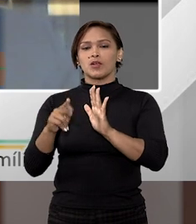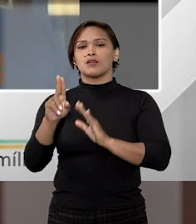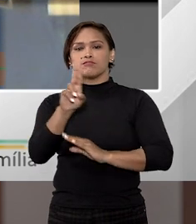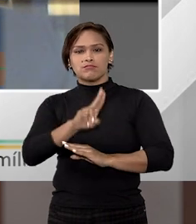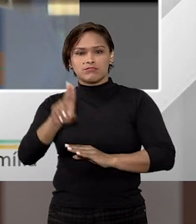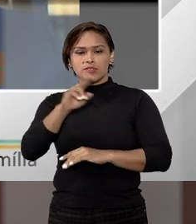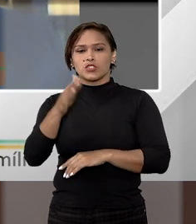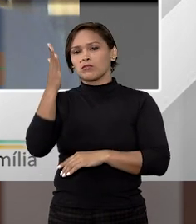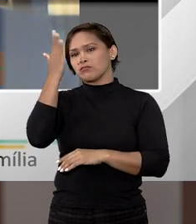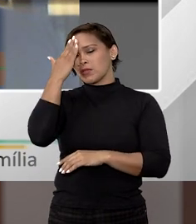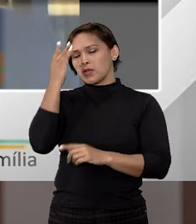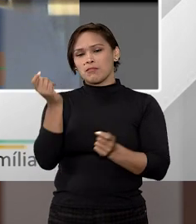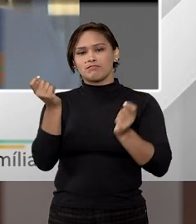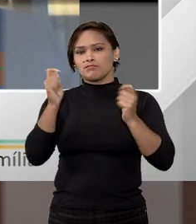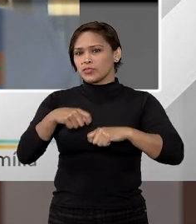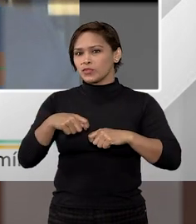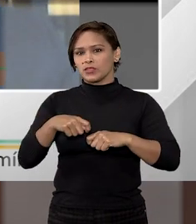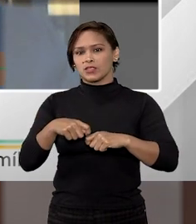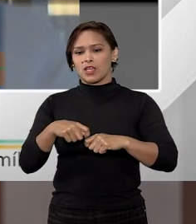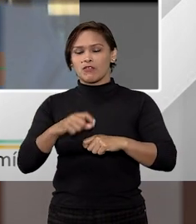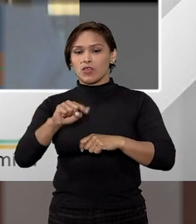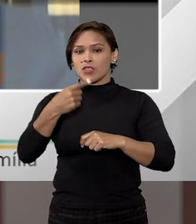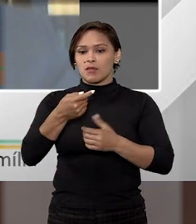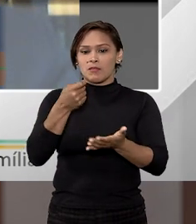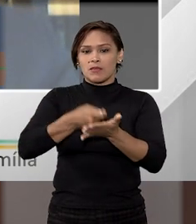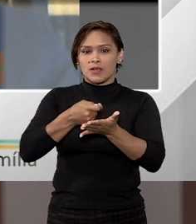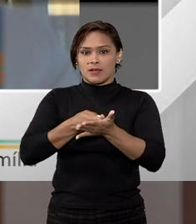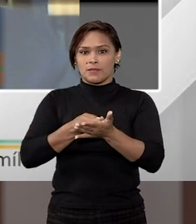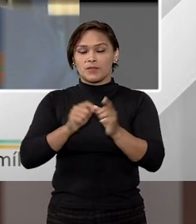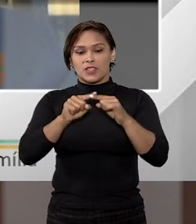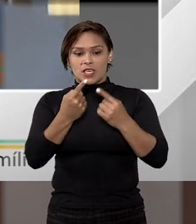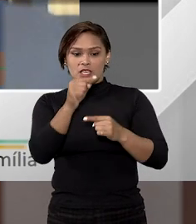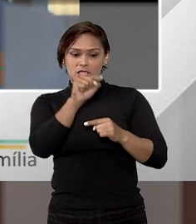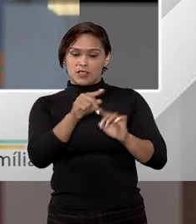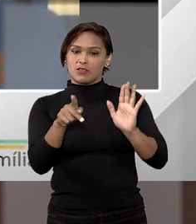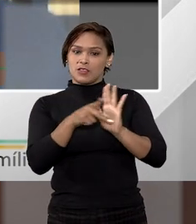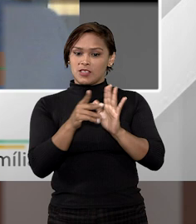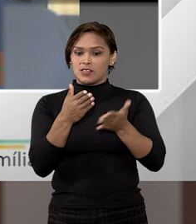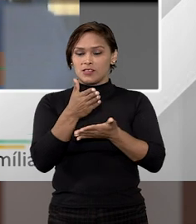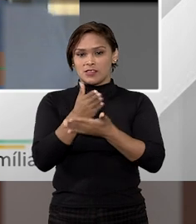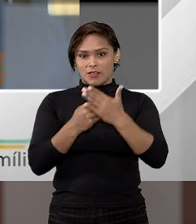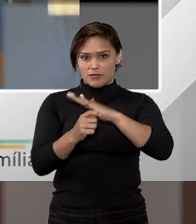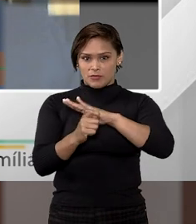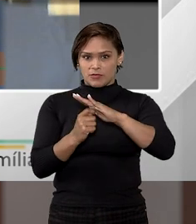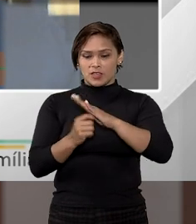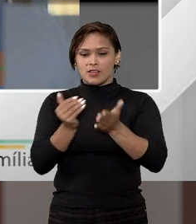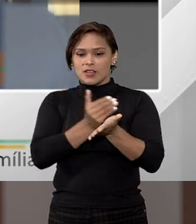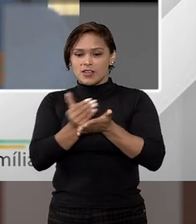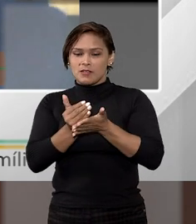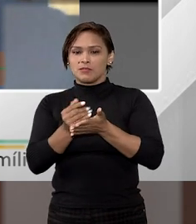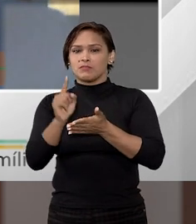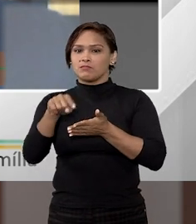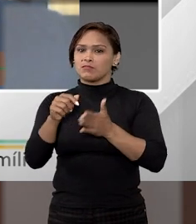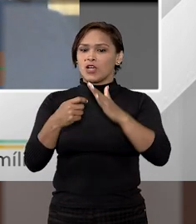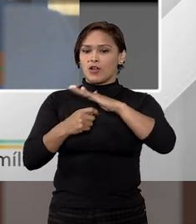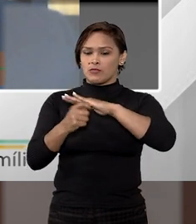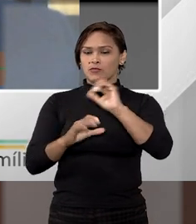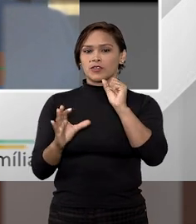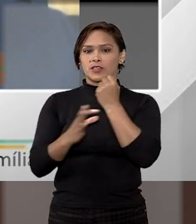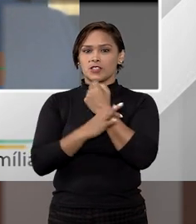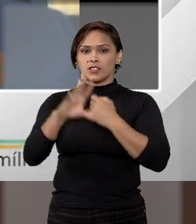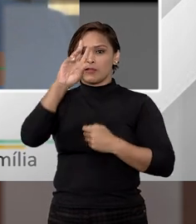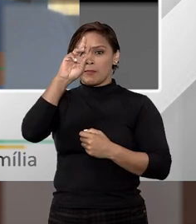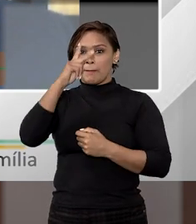agiu sabendo que não poderia depois garantir o pagamento desse bem. Então, nesse caso da fiança, apesar de ela ser uma